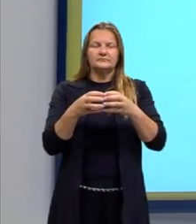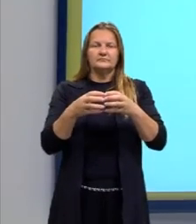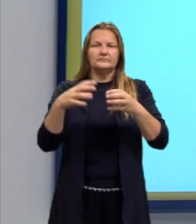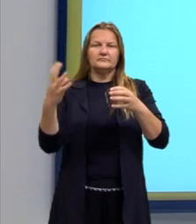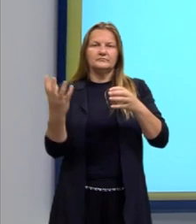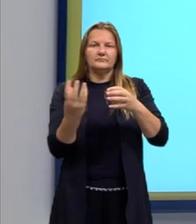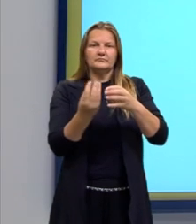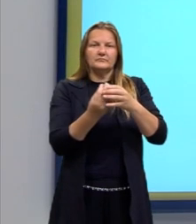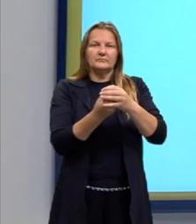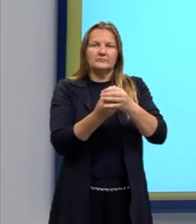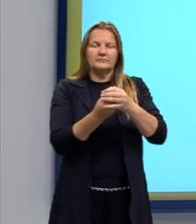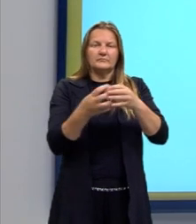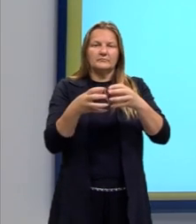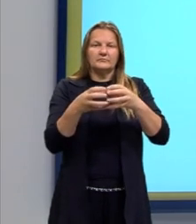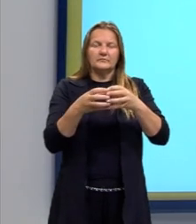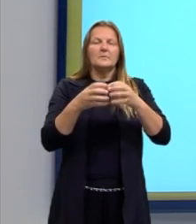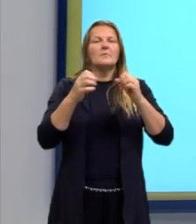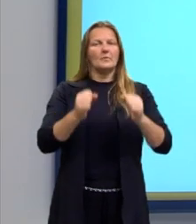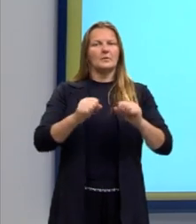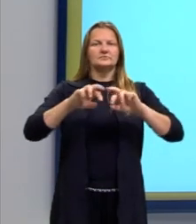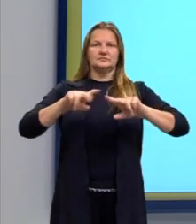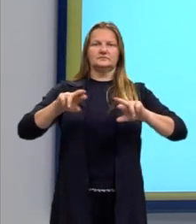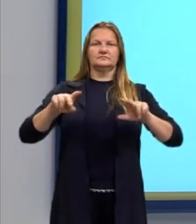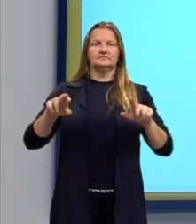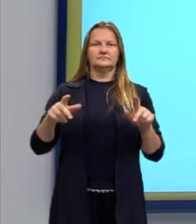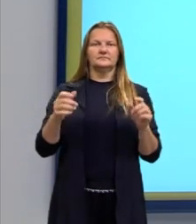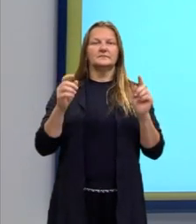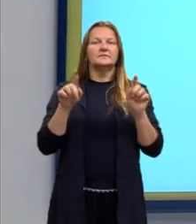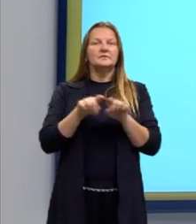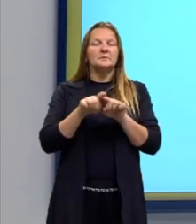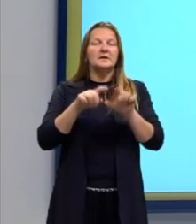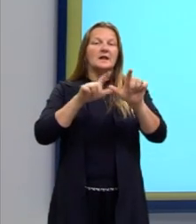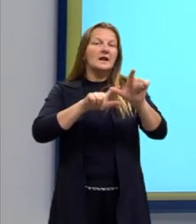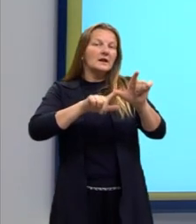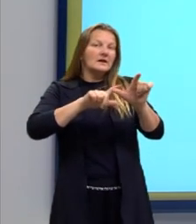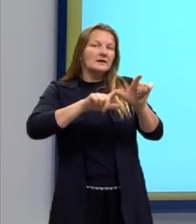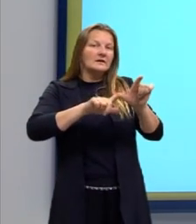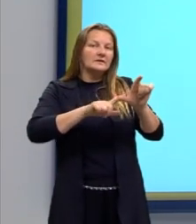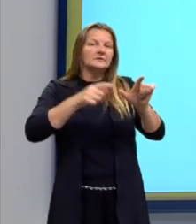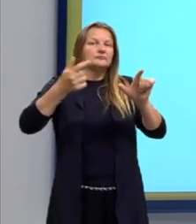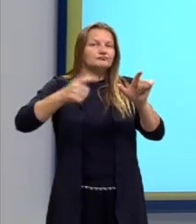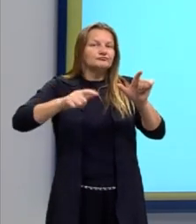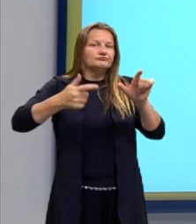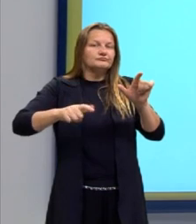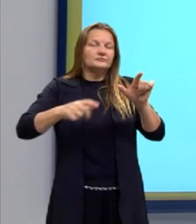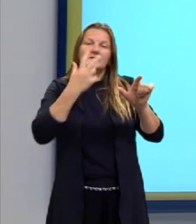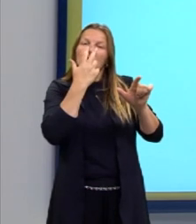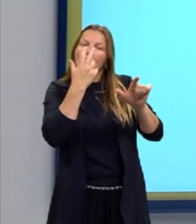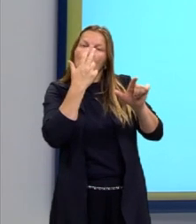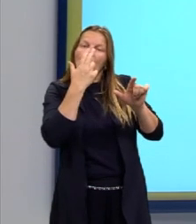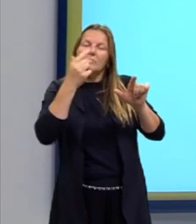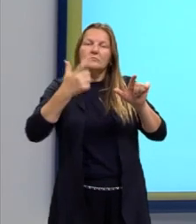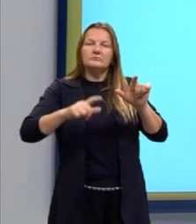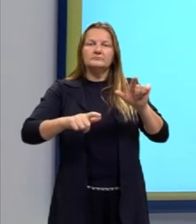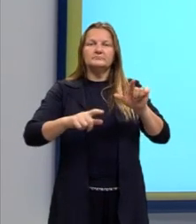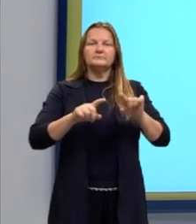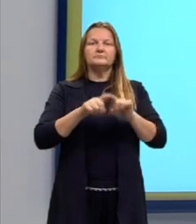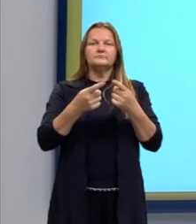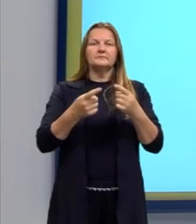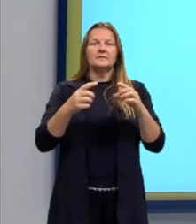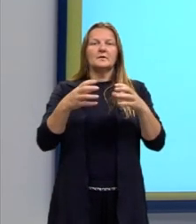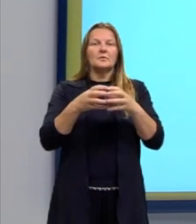eles podem ter algumas diferenças, podem ter letras que vão se repetir, né? Então, por isso, a